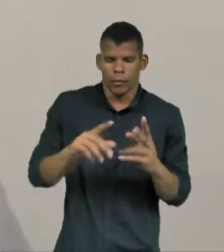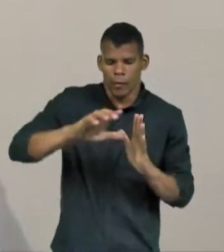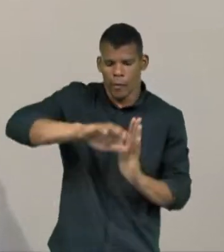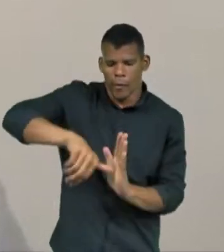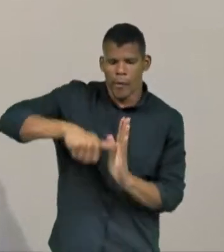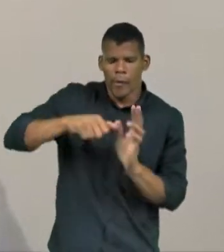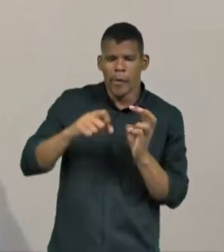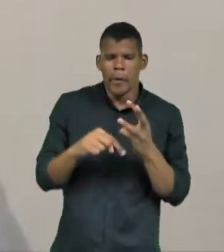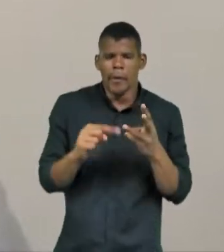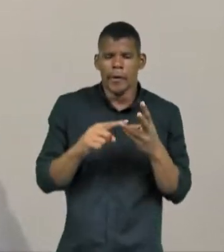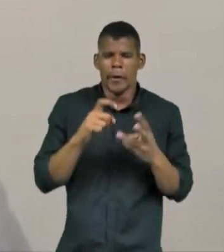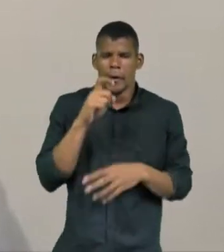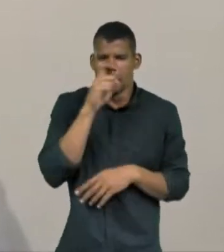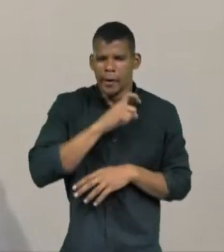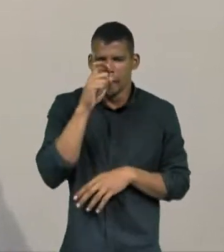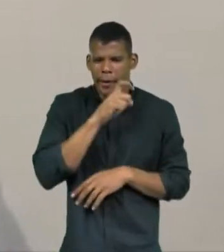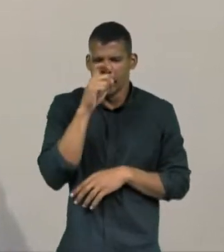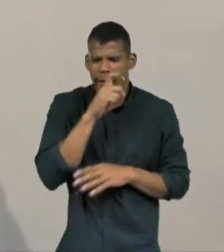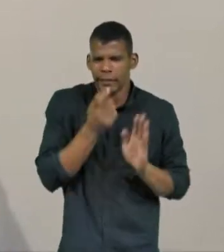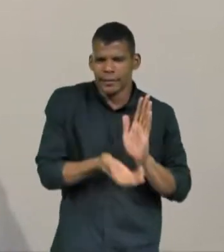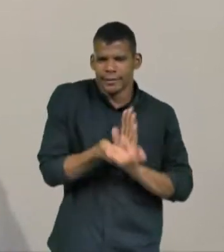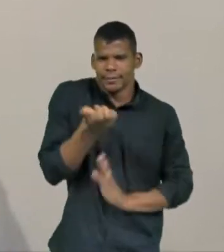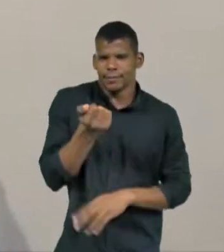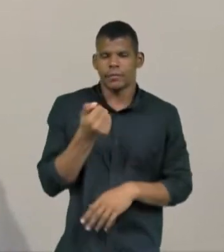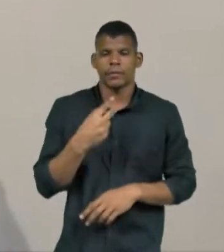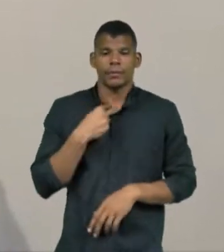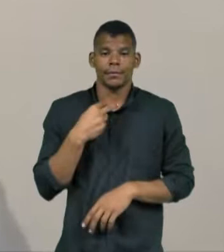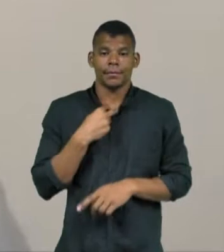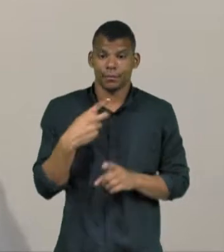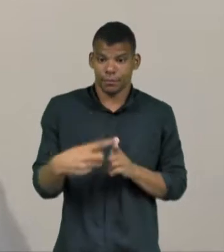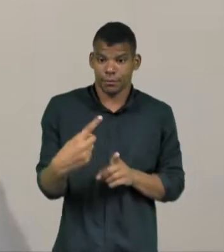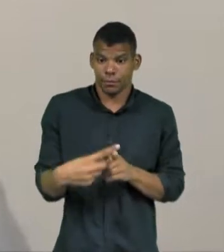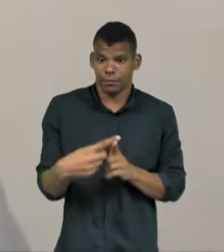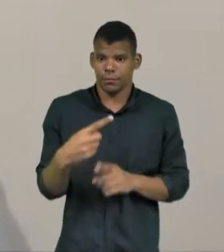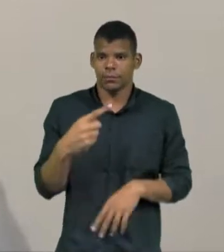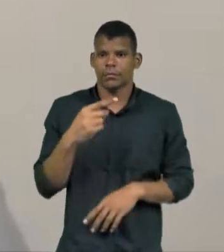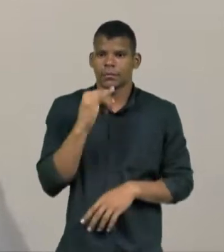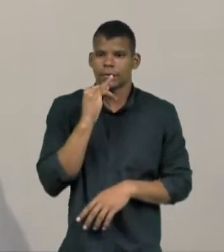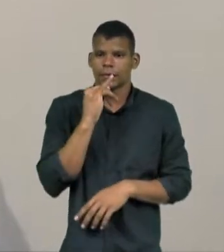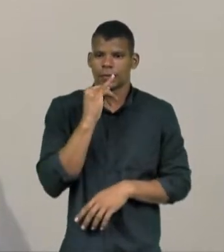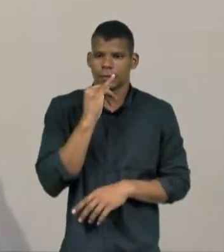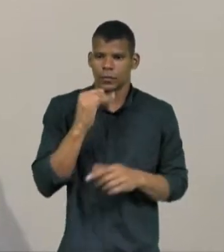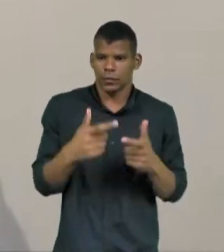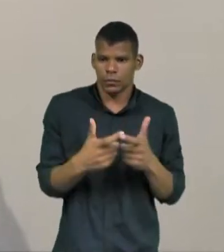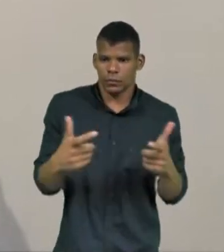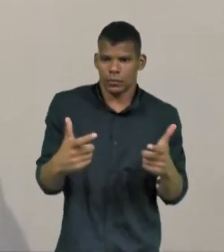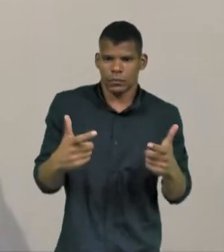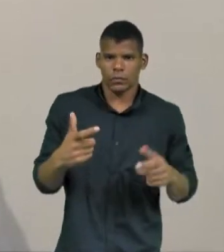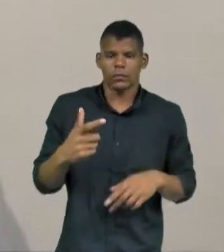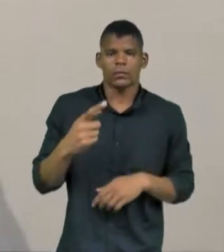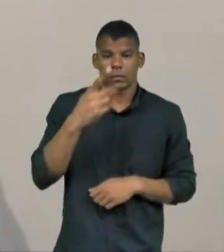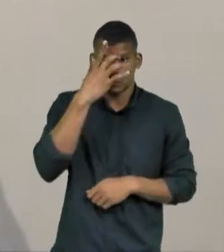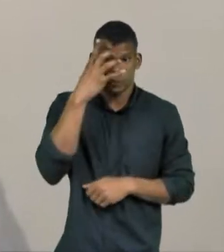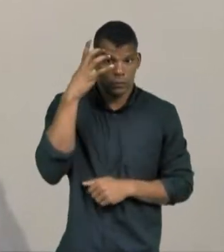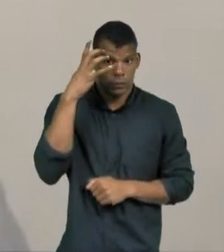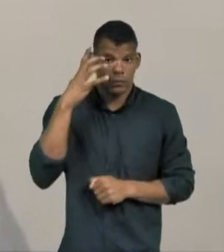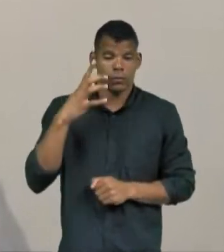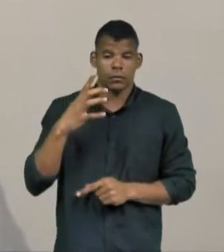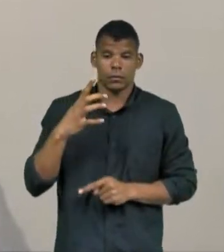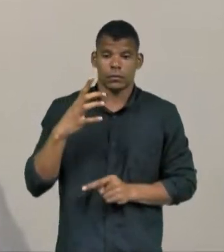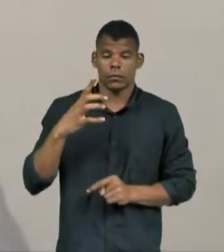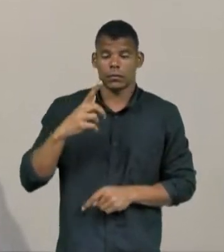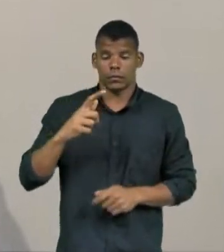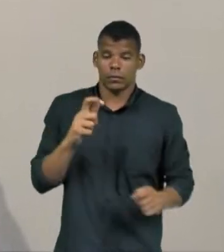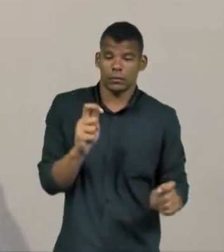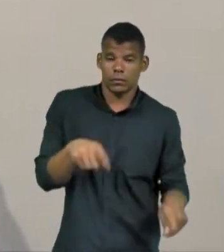acha que isso não deve ser removido? Porque ainda que numa larga quantidade isso possa se tornar muito hostil para os